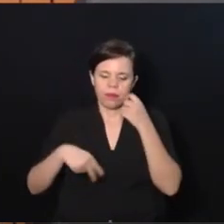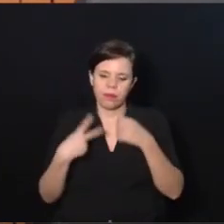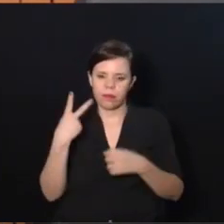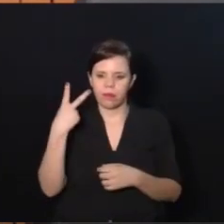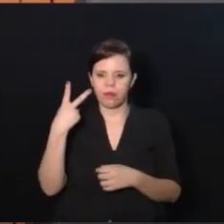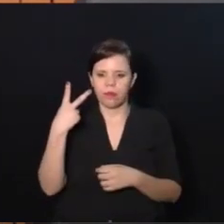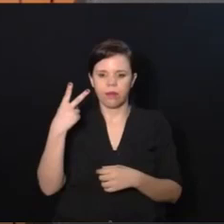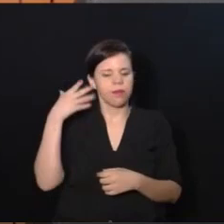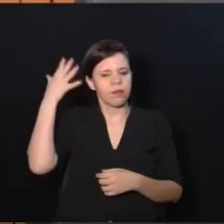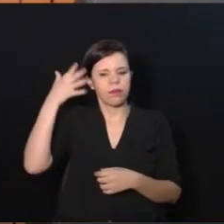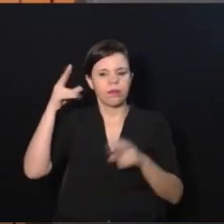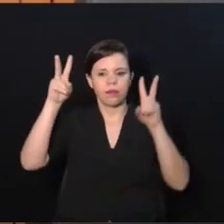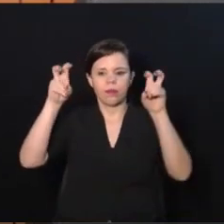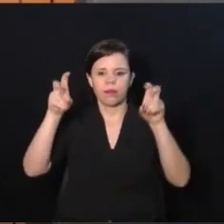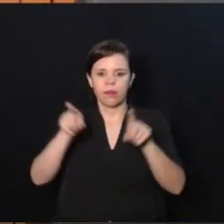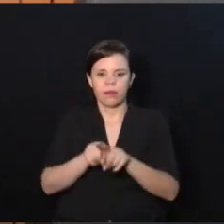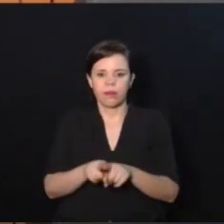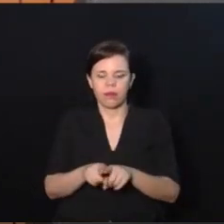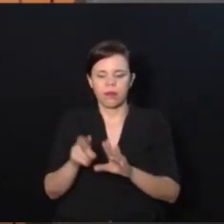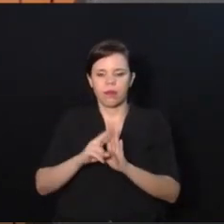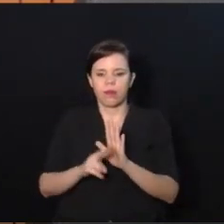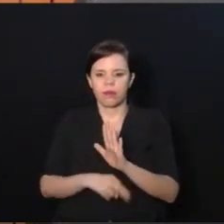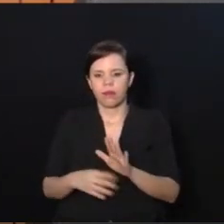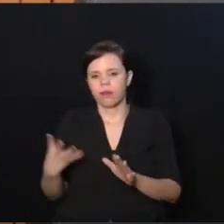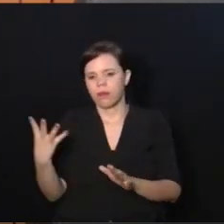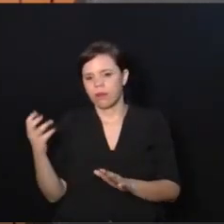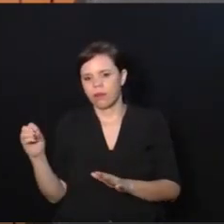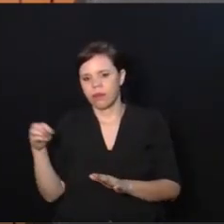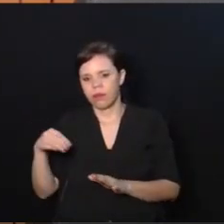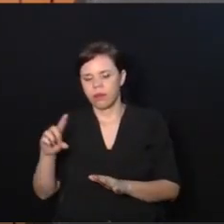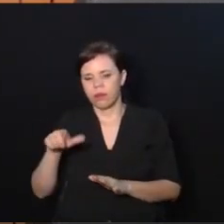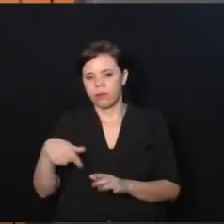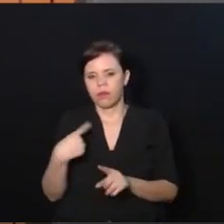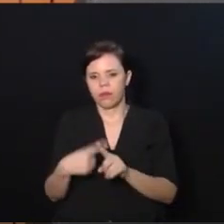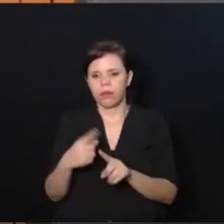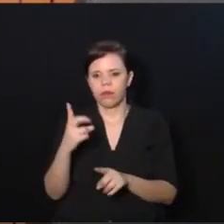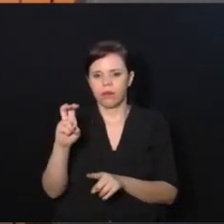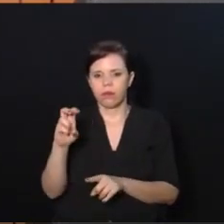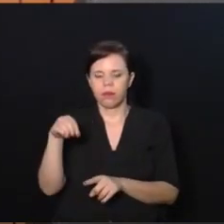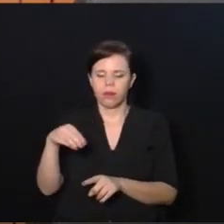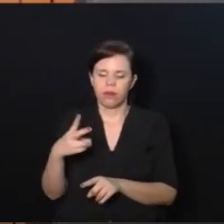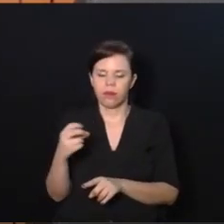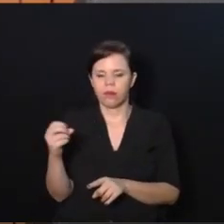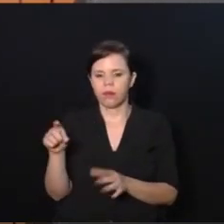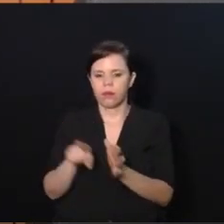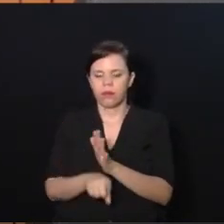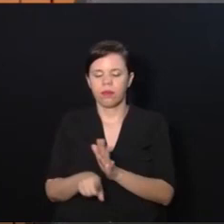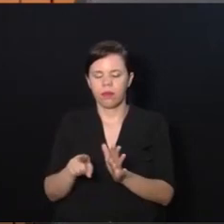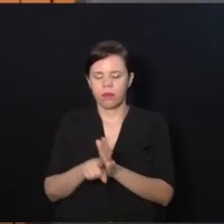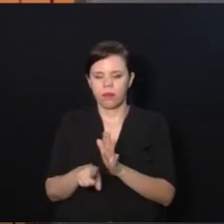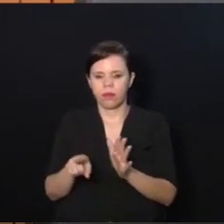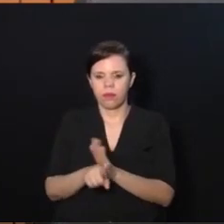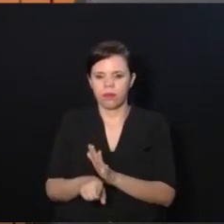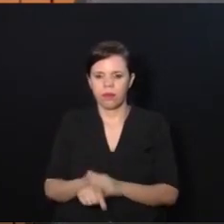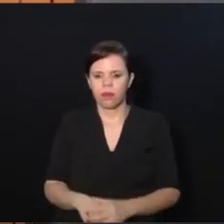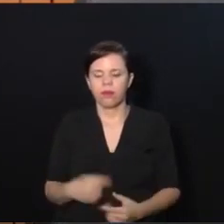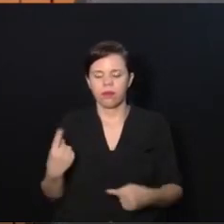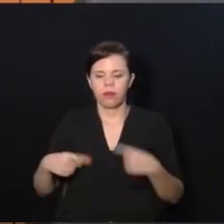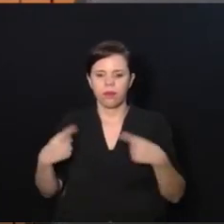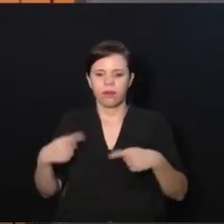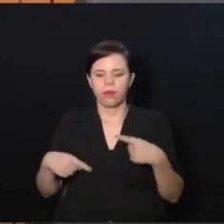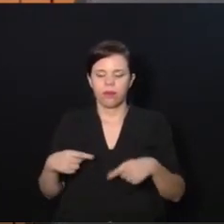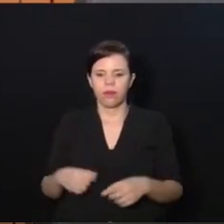mesma regra, 40, 45 minutos, e depois mais 15, 20 minutos de discussão.